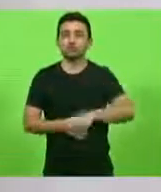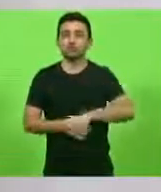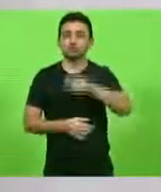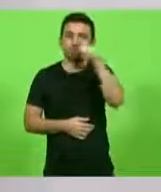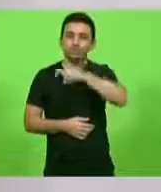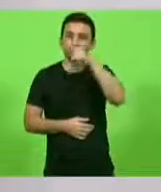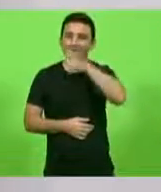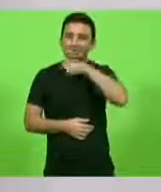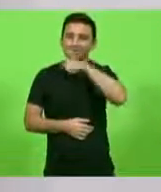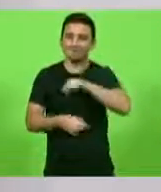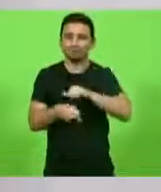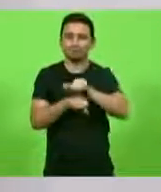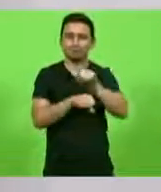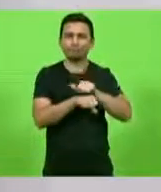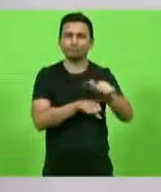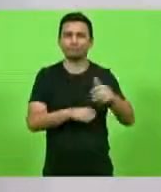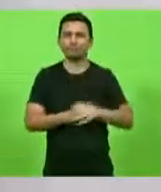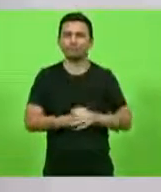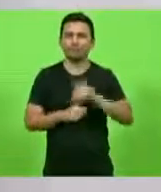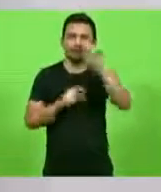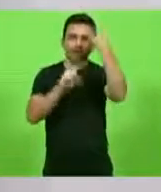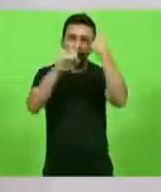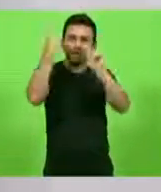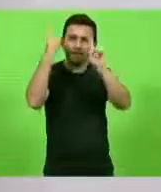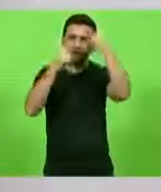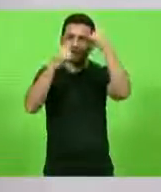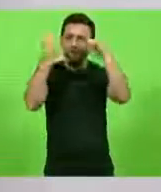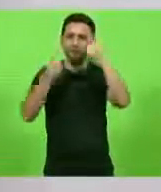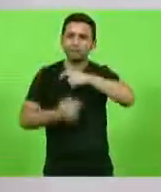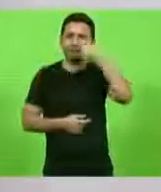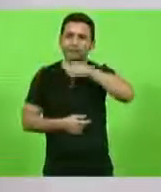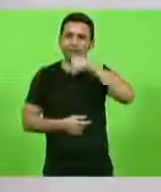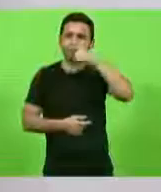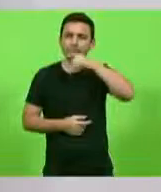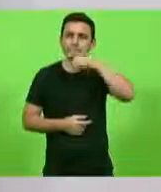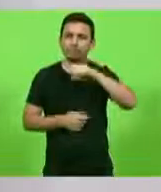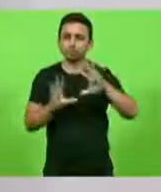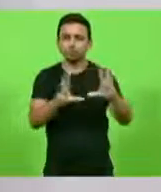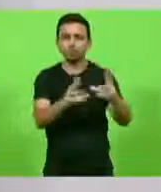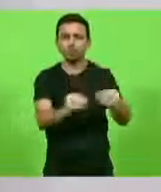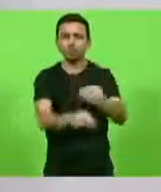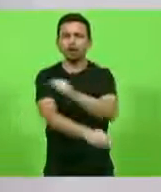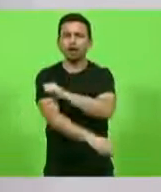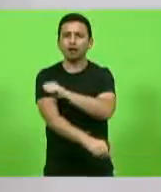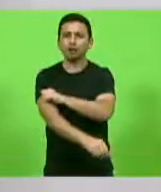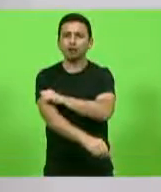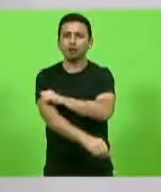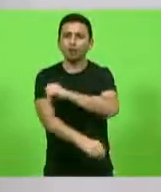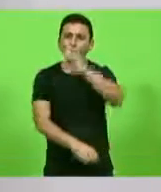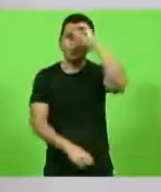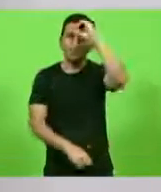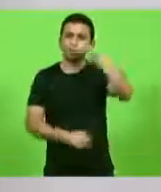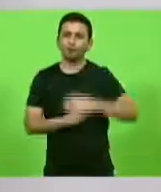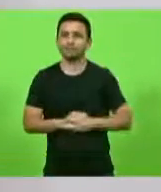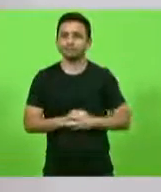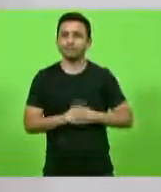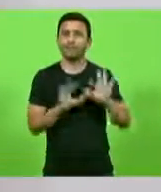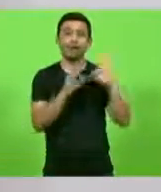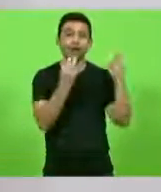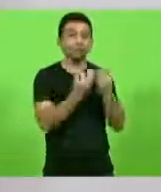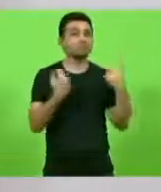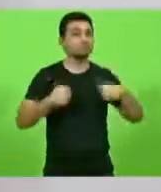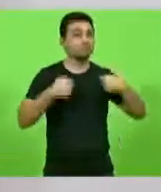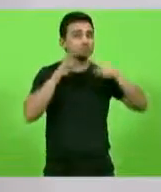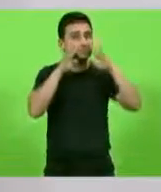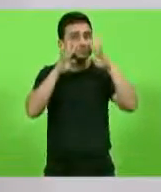descarada, inventando mentira para os seus alunos. Os pais têm que estarem atentos a